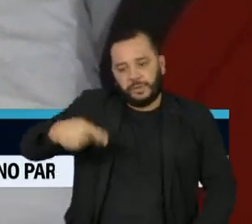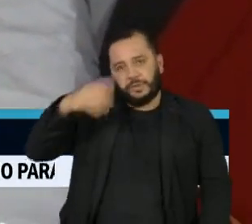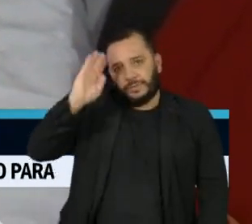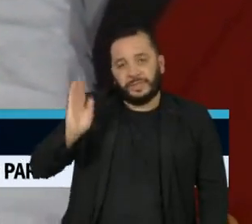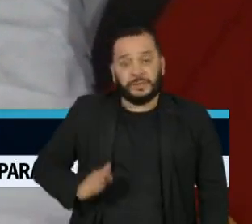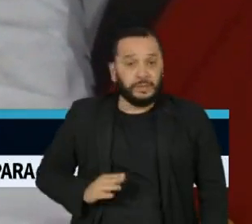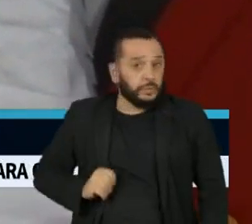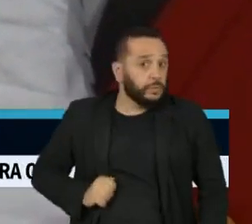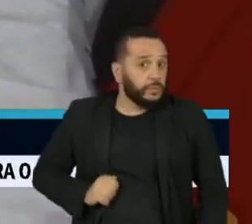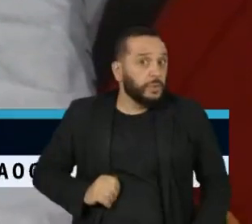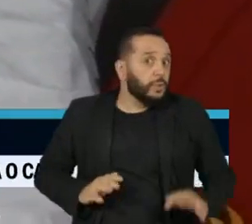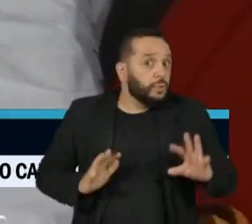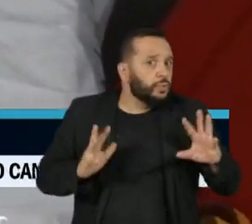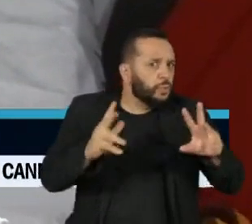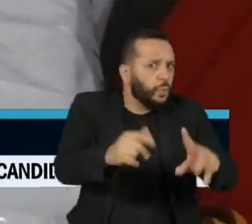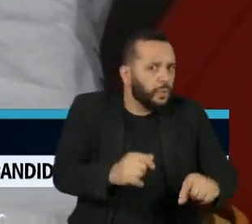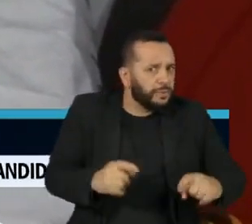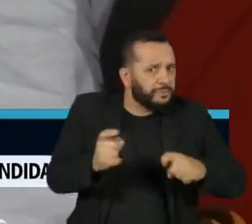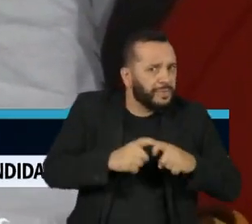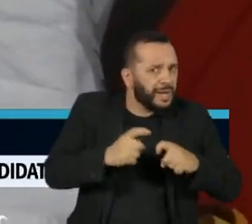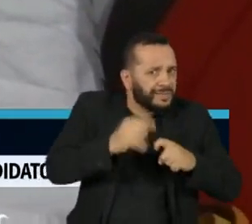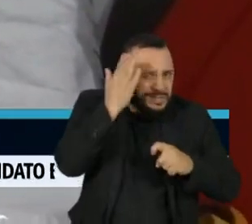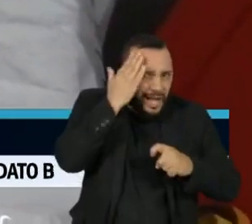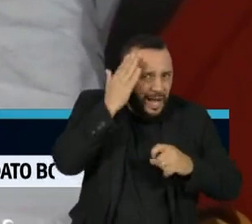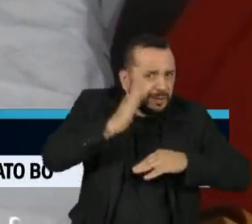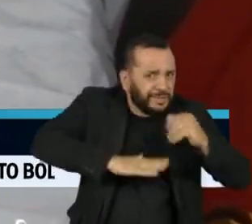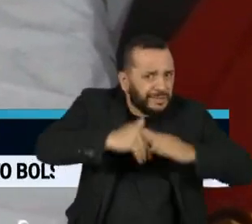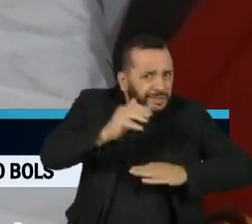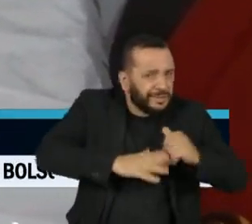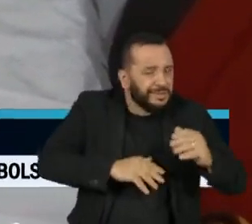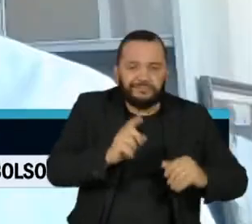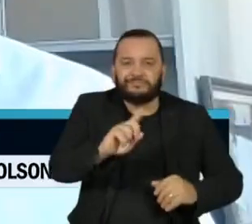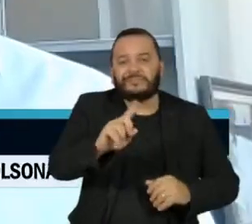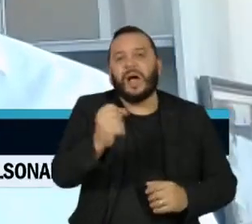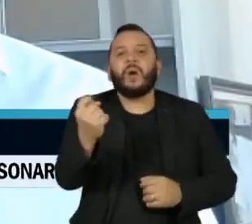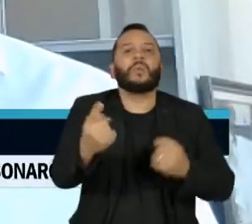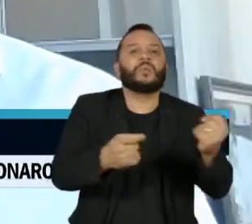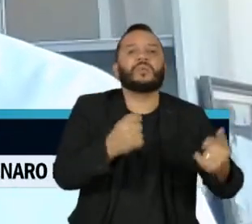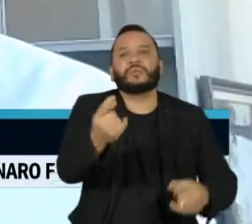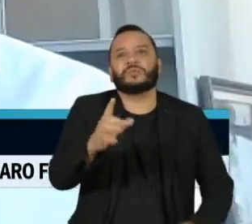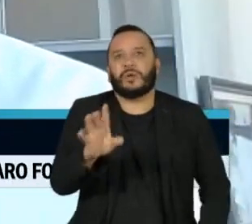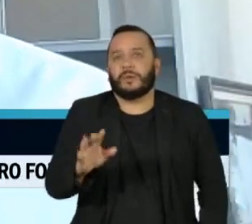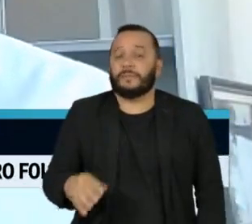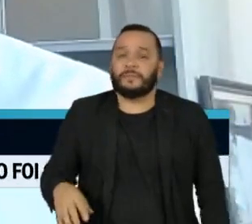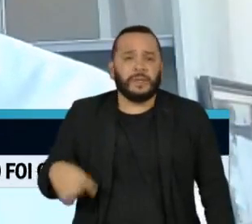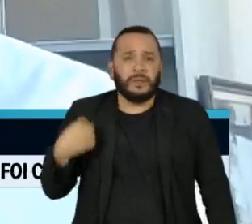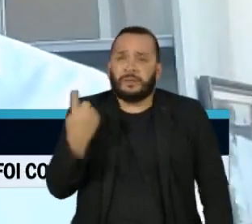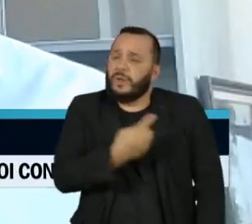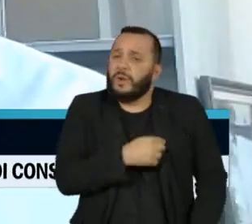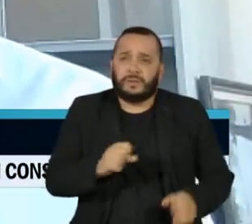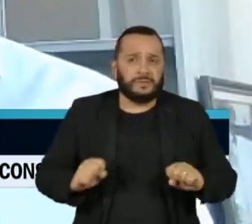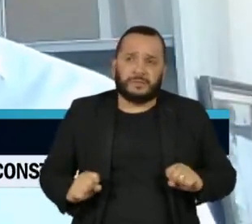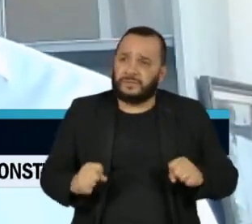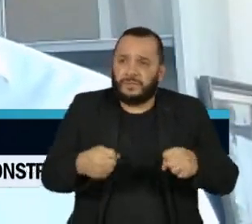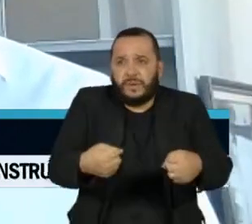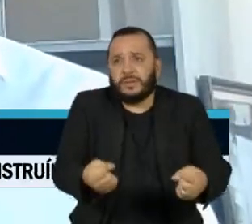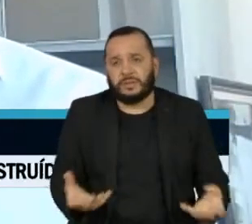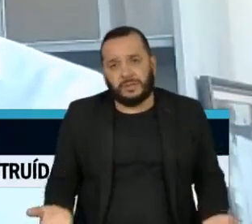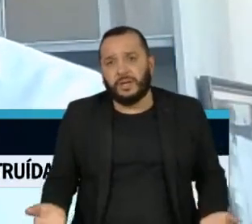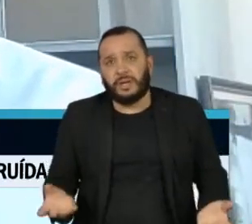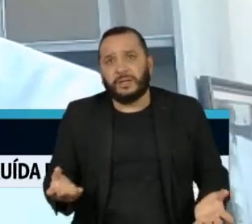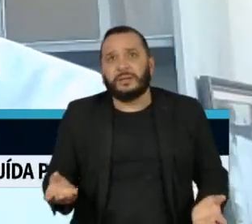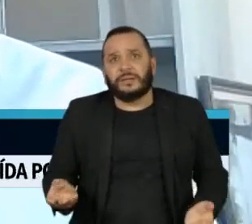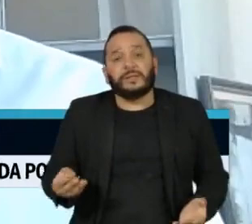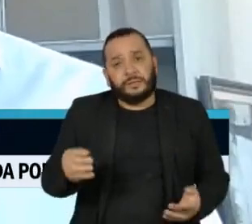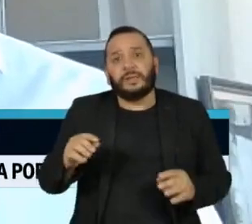não são todos os médicos que estão aptos para fazer o procedimento. A gente faz o que é possível para que, pelo menos, a residência, os